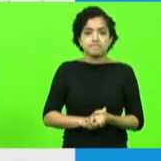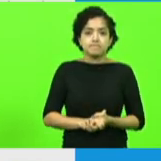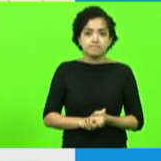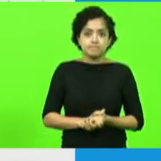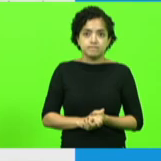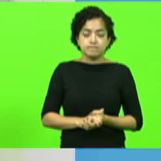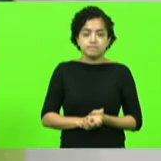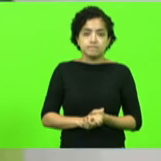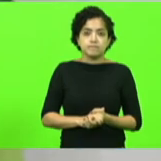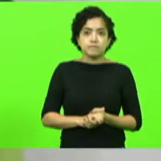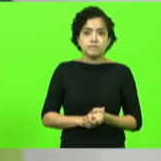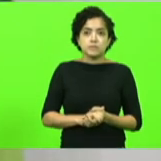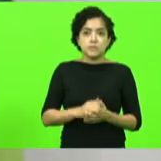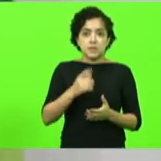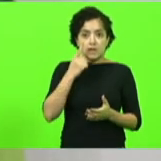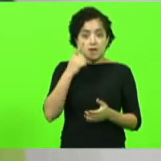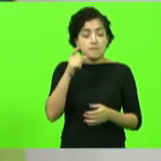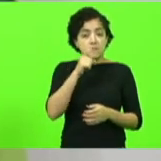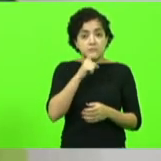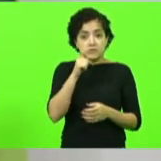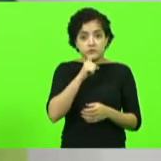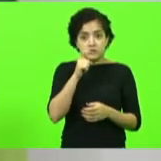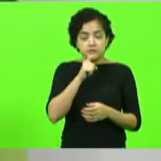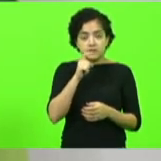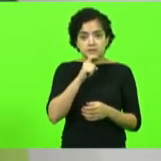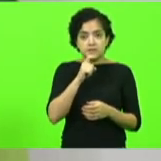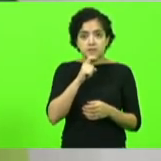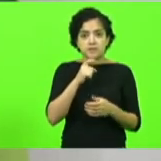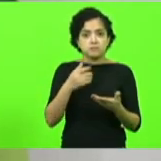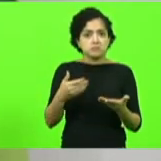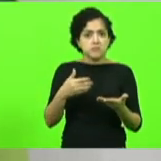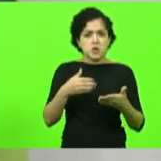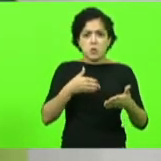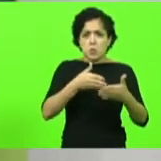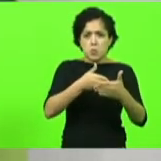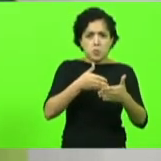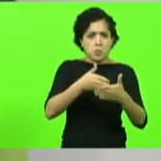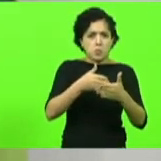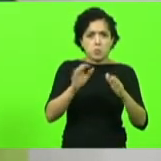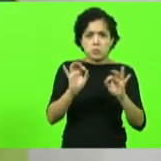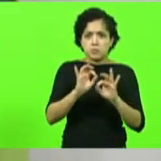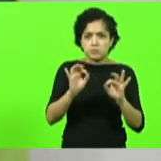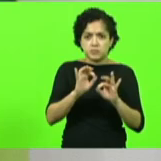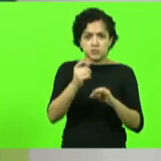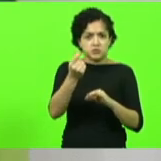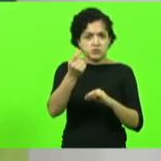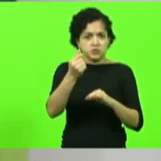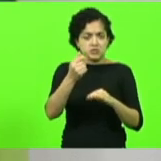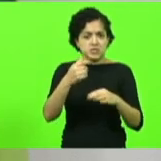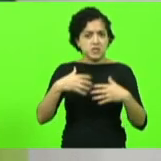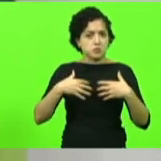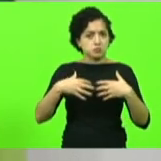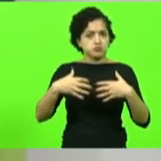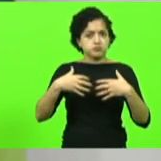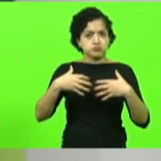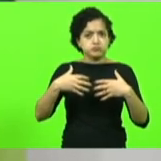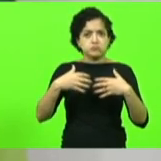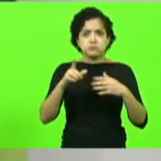pode voltar é mentira o governo não bloqueou nenhum dinheiro dos respiradores nenhum